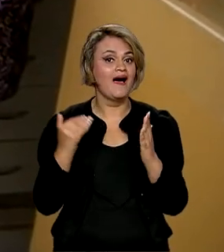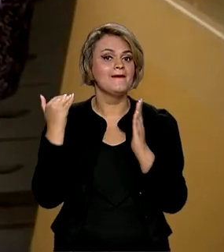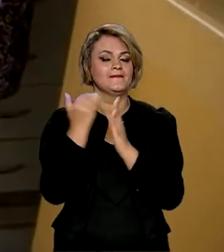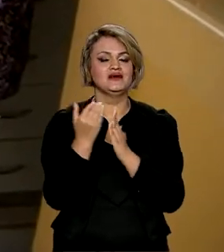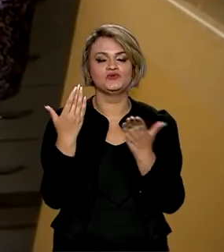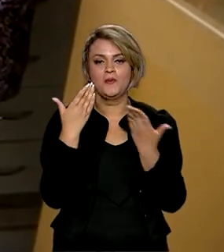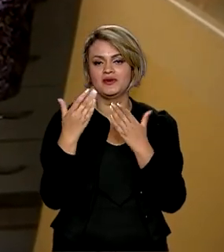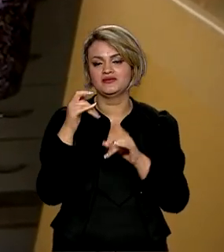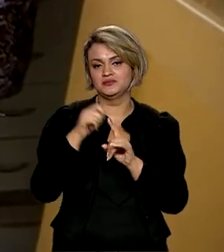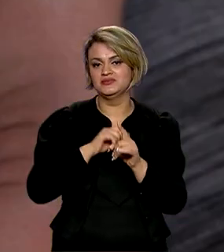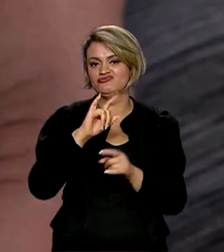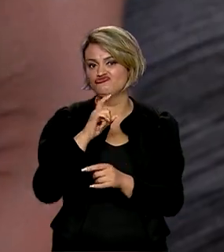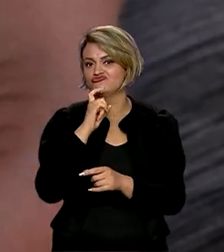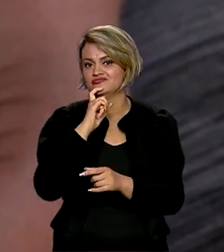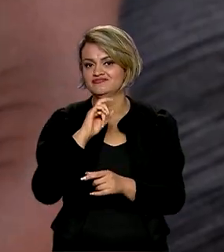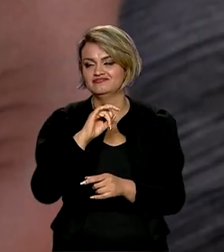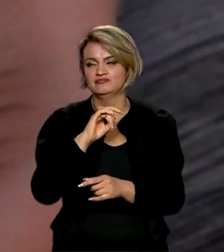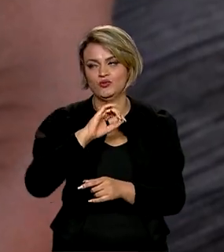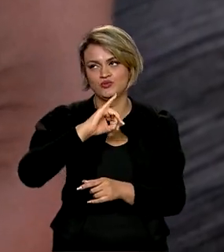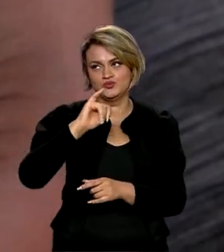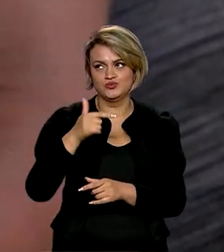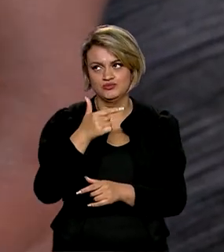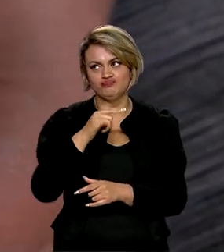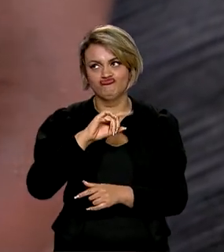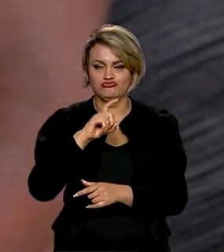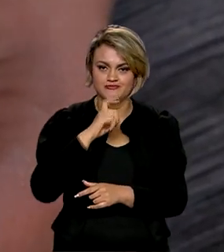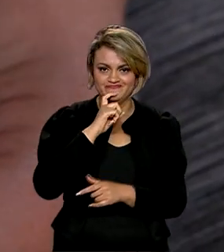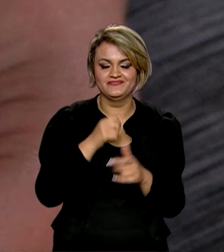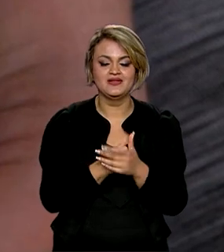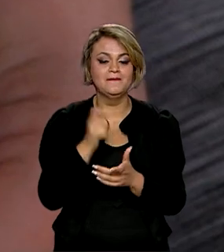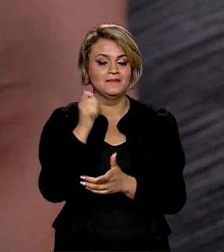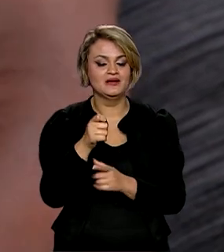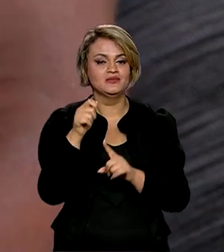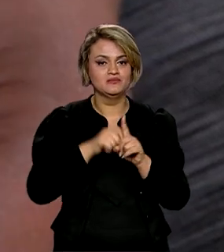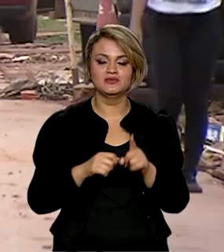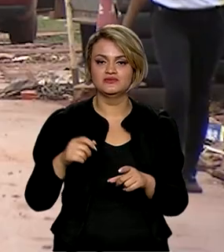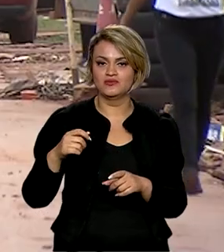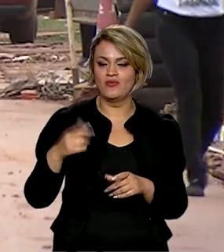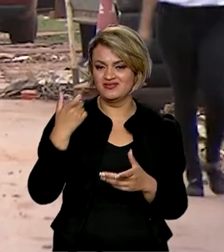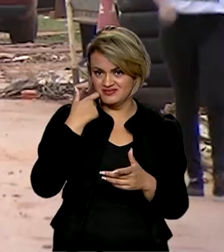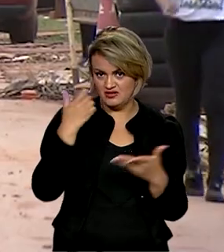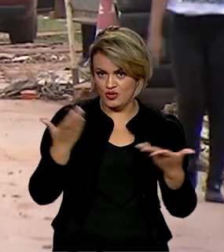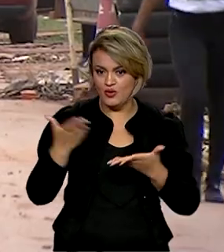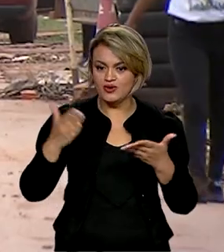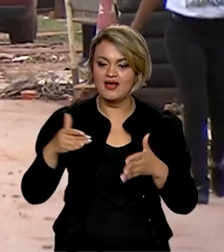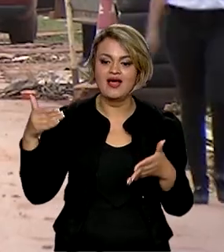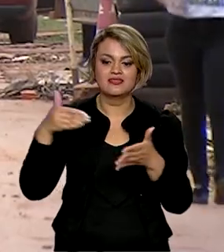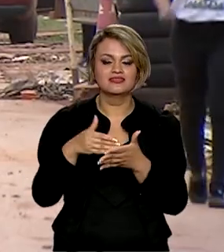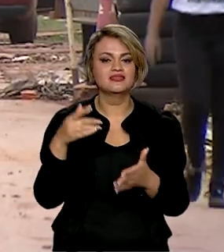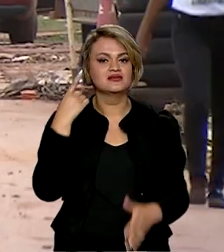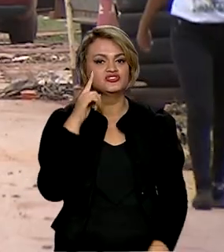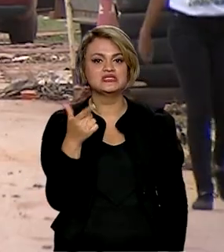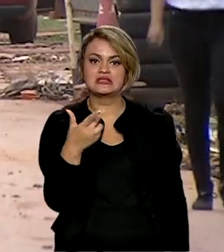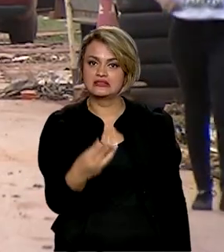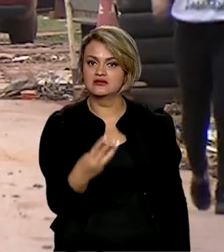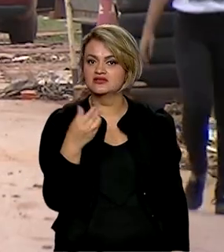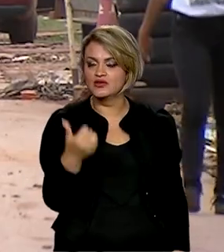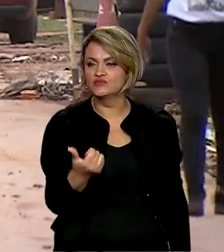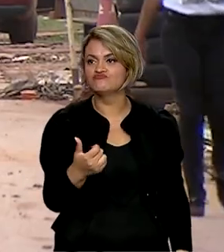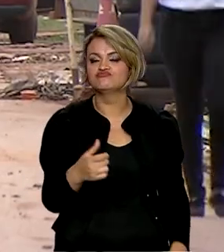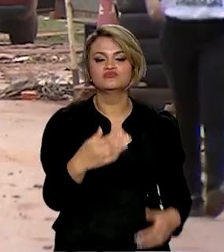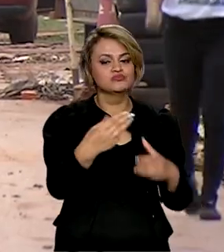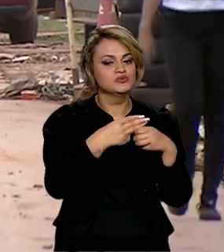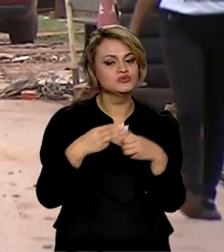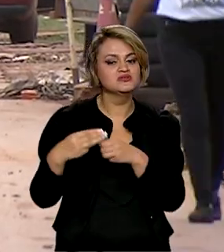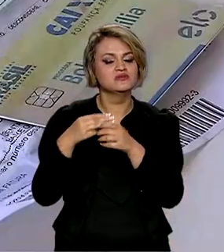lista do mês passado. Os pagamentos que começaram nesta sexta-feira seguem até o dia 31 em todos os